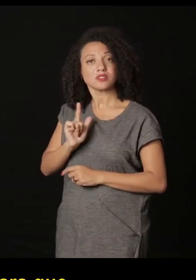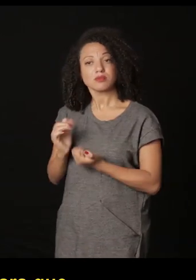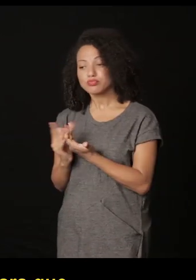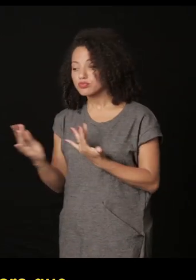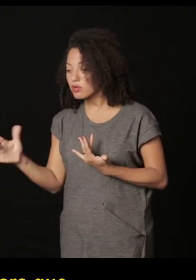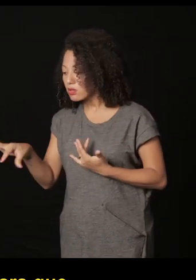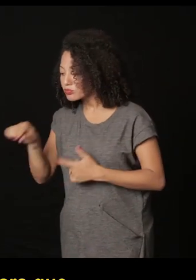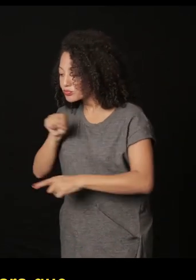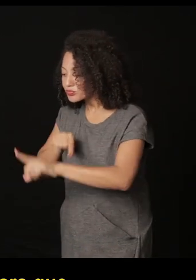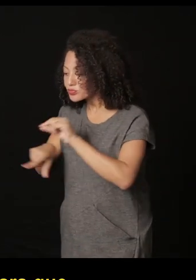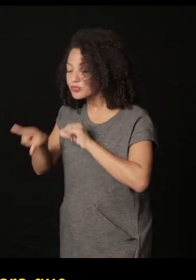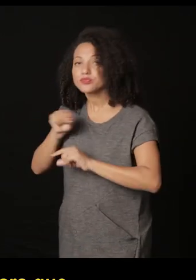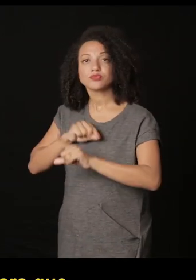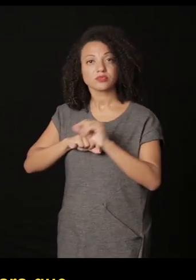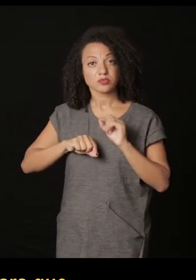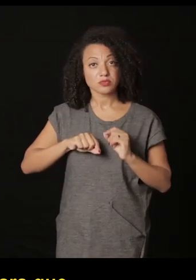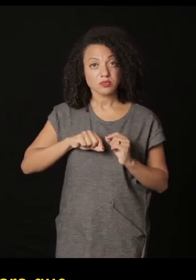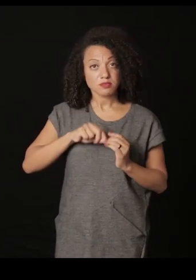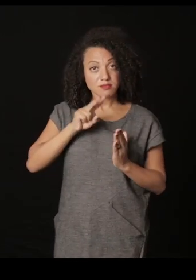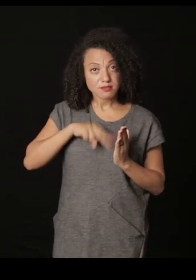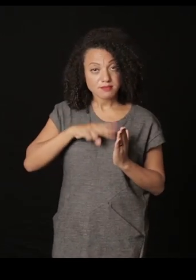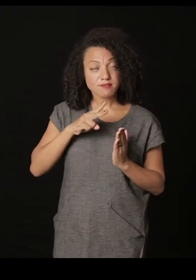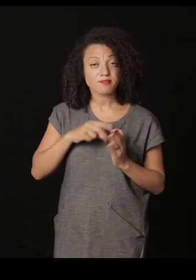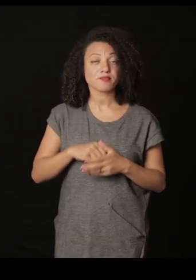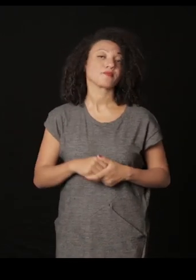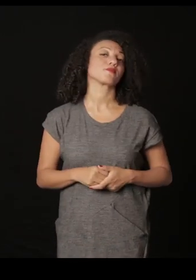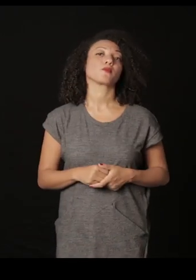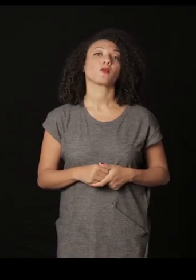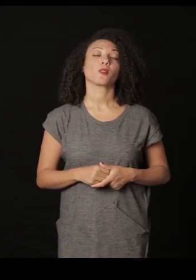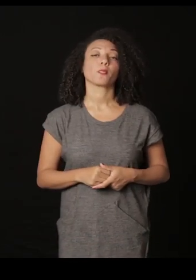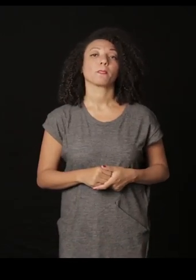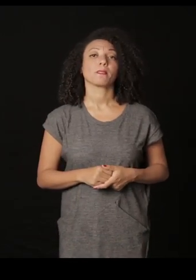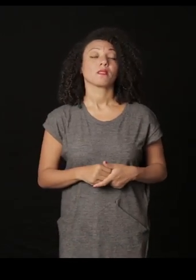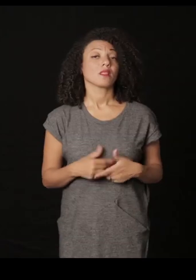seja permitido e